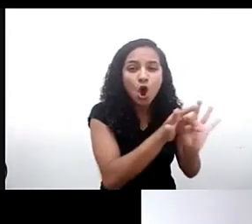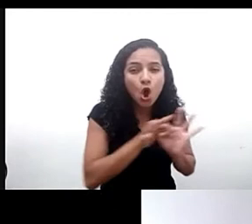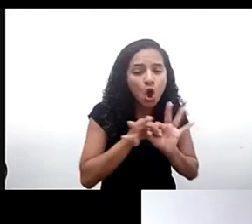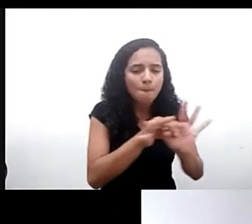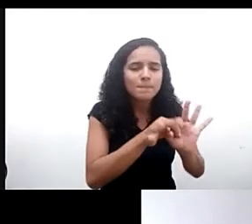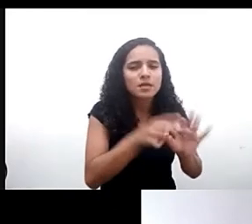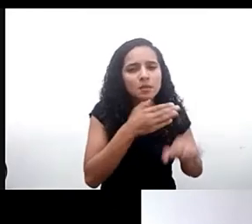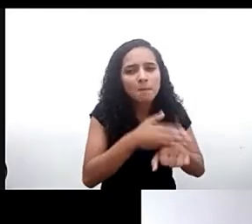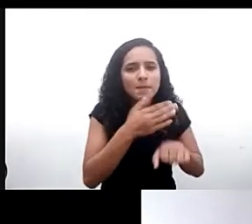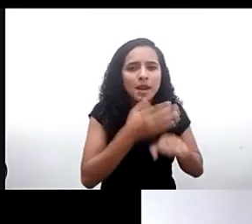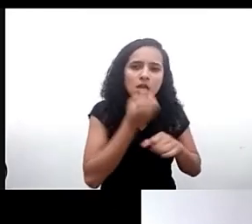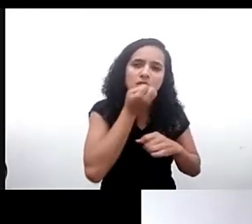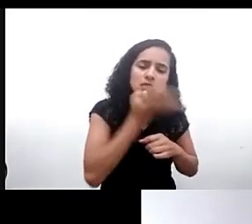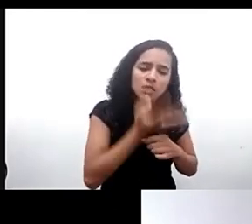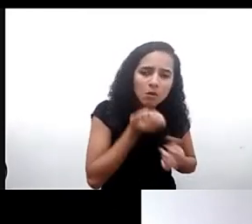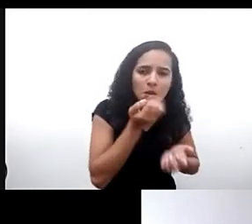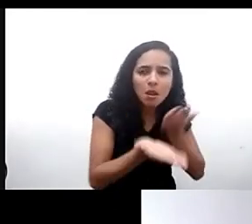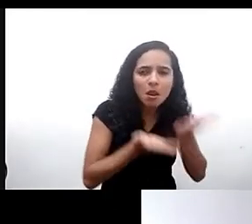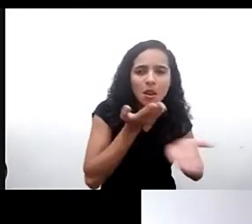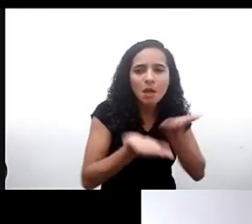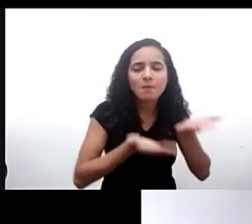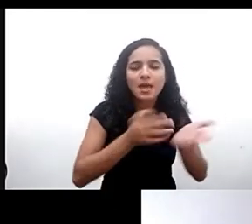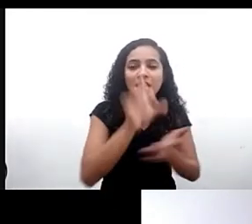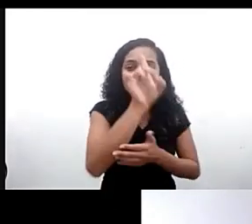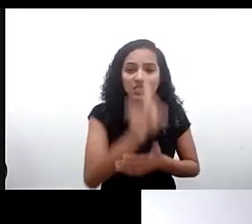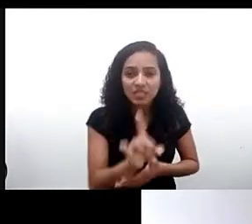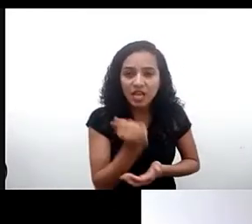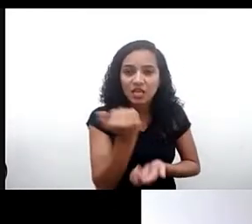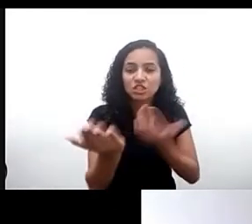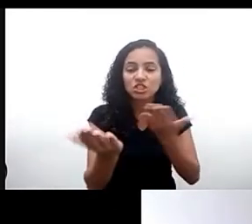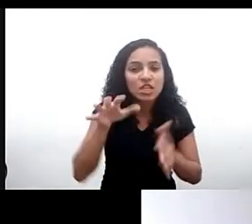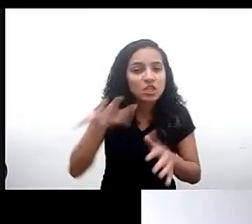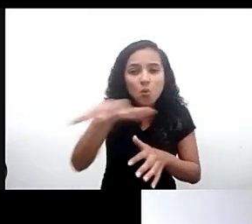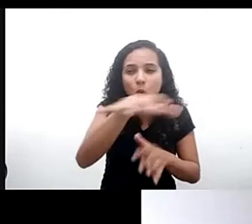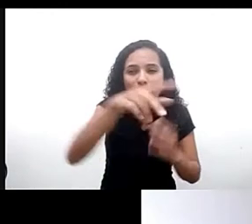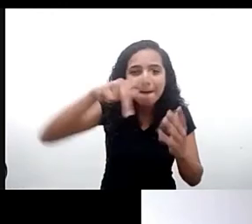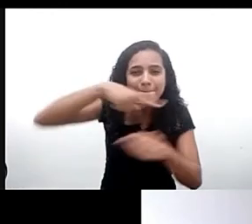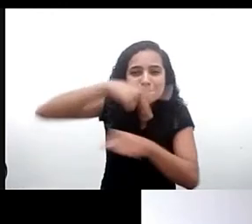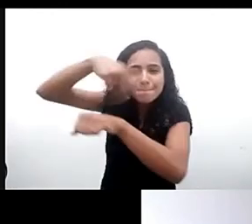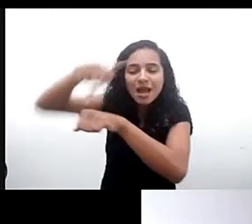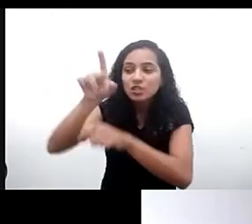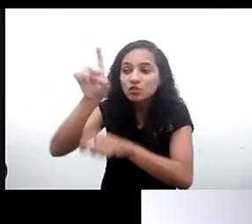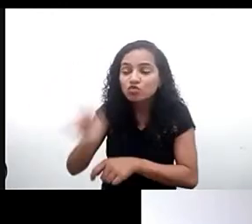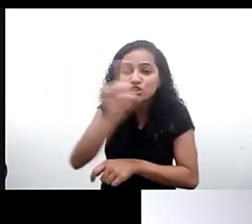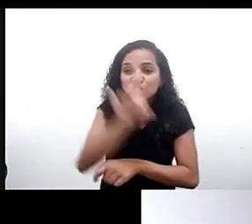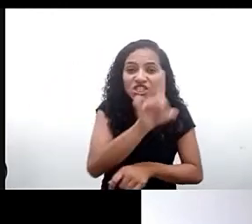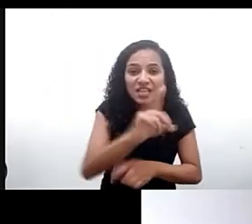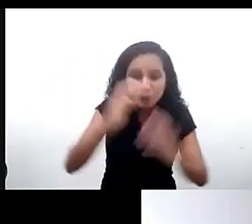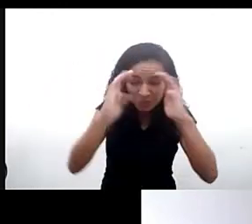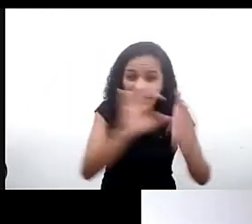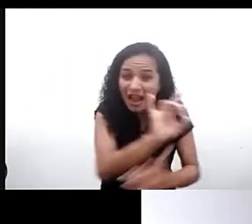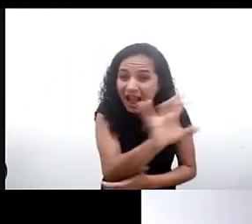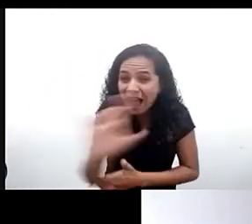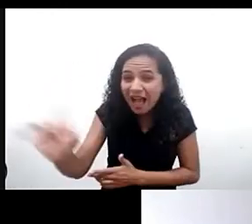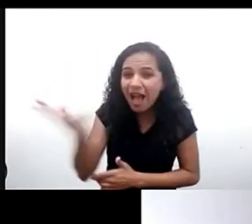práticas e garantir o cumprimento dos direitos das crianças em diferentes jurisdições entendemos que